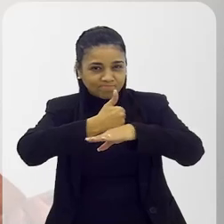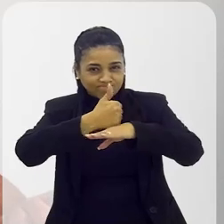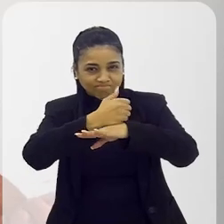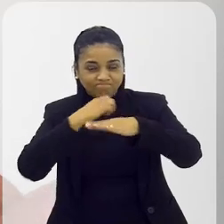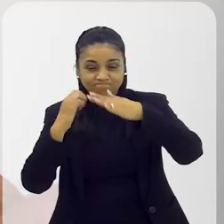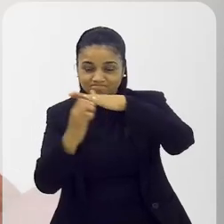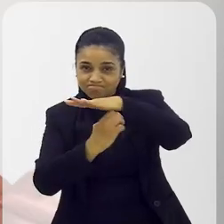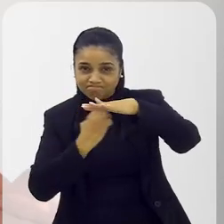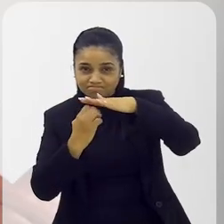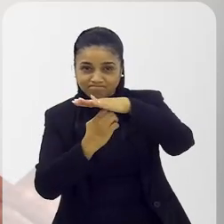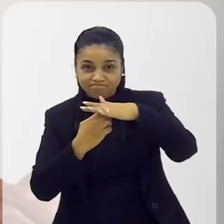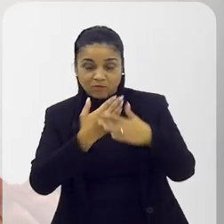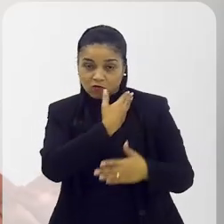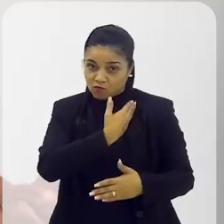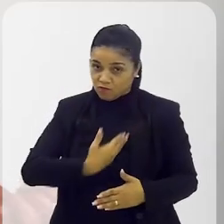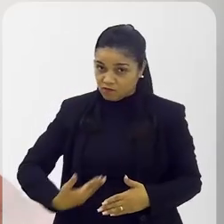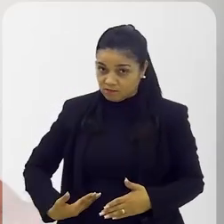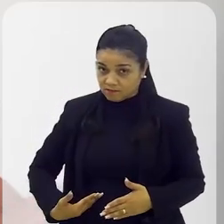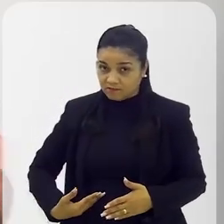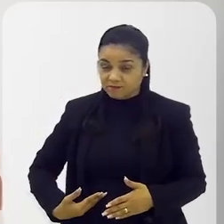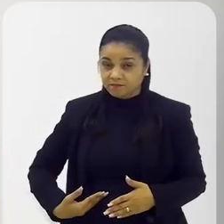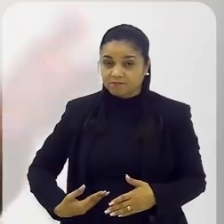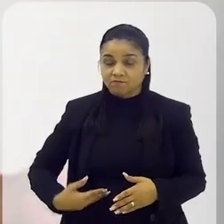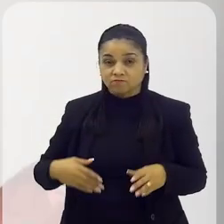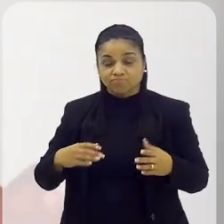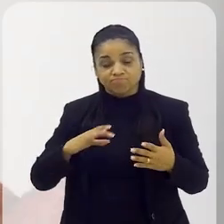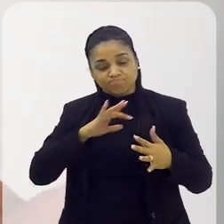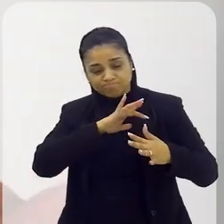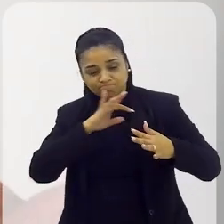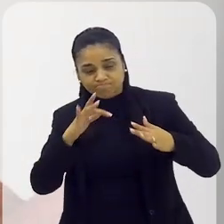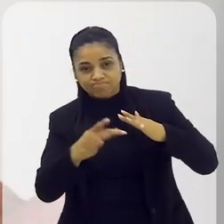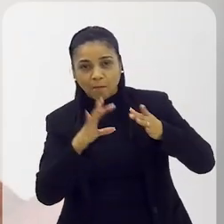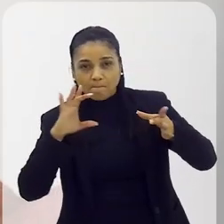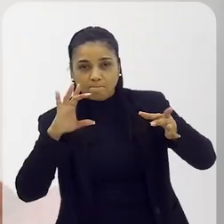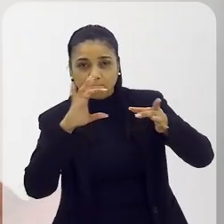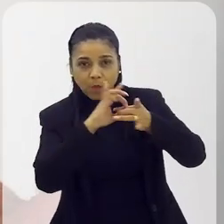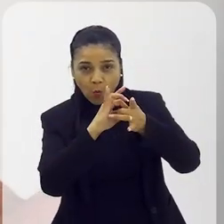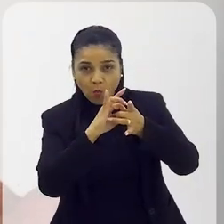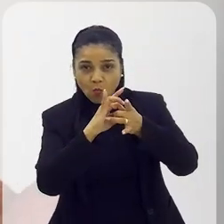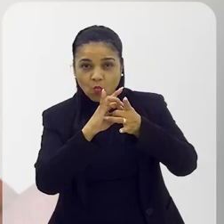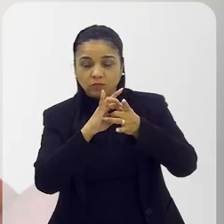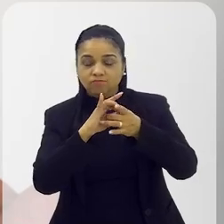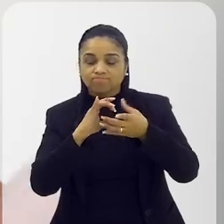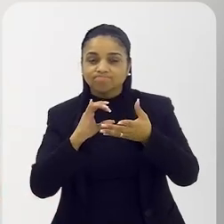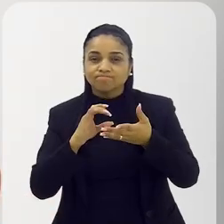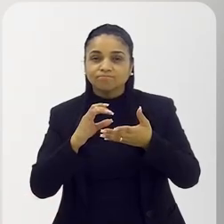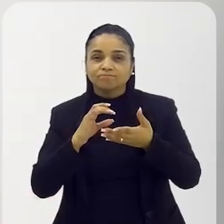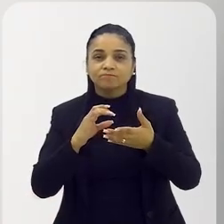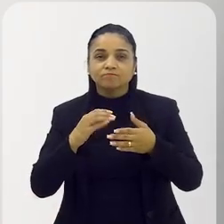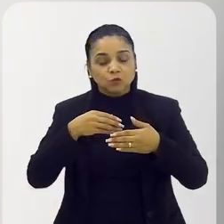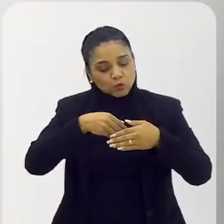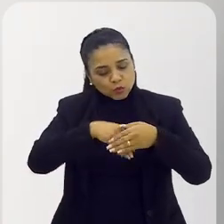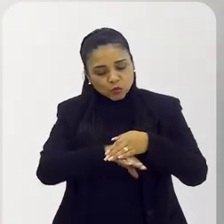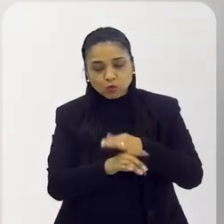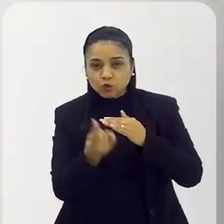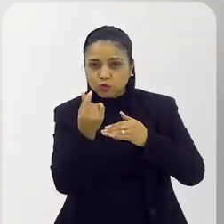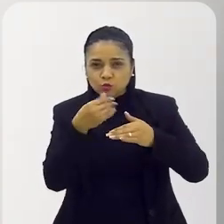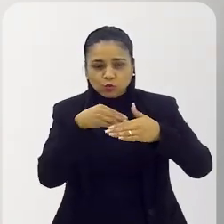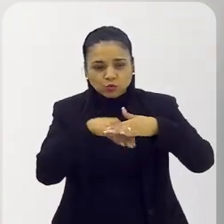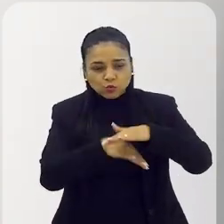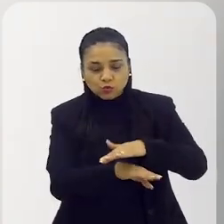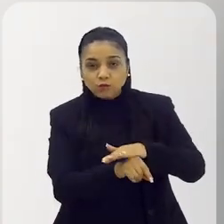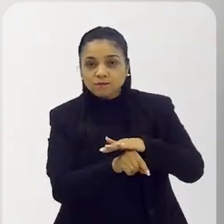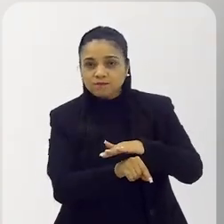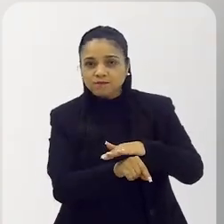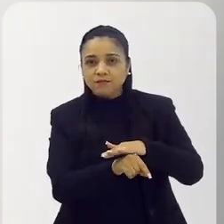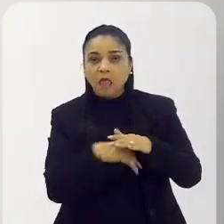empreendedores e de governantes e, enfim, toda uma cadeia produtiva juntou uma poupança.